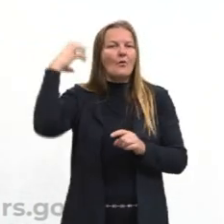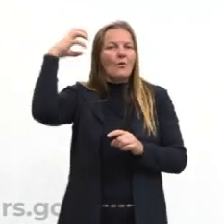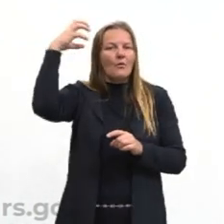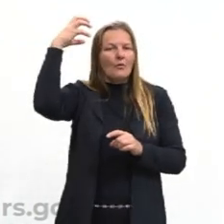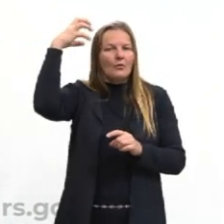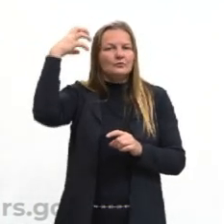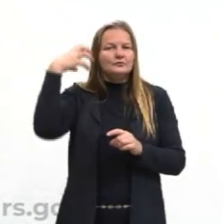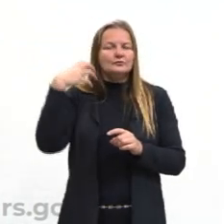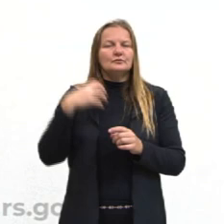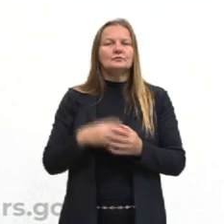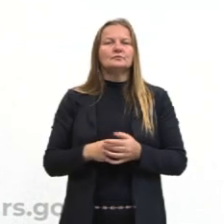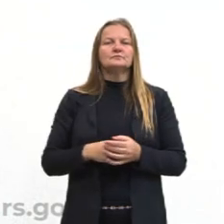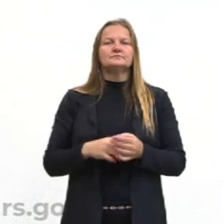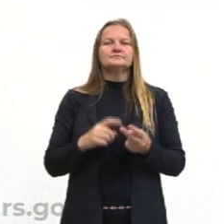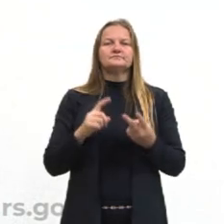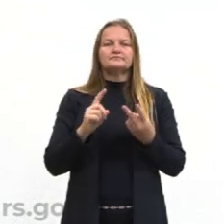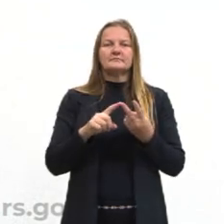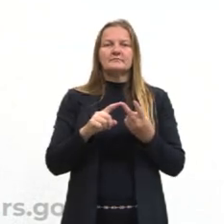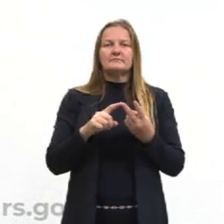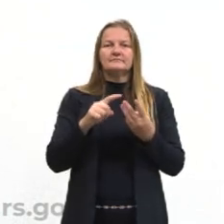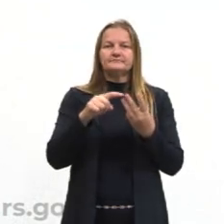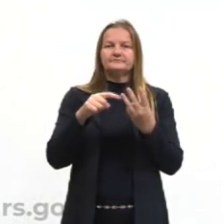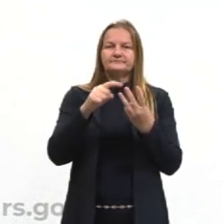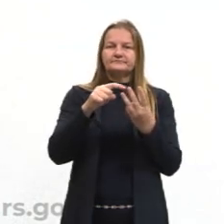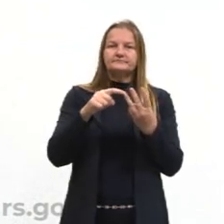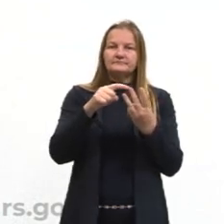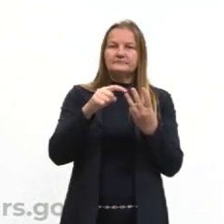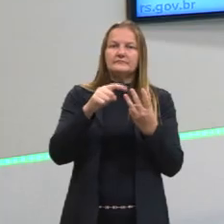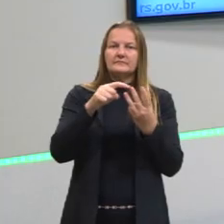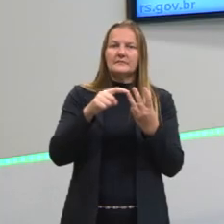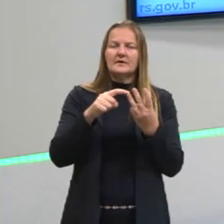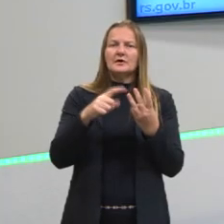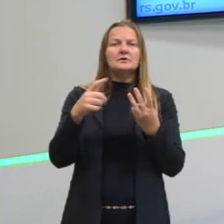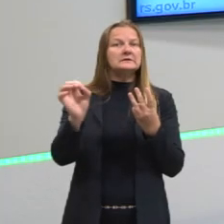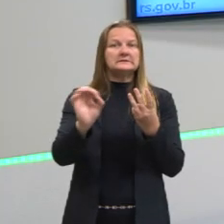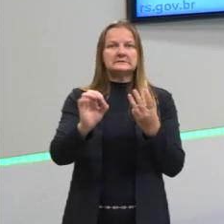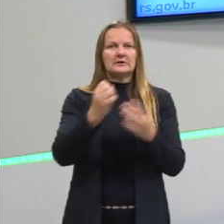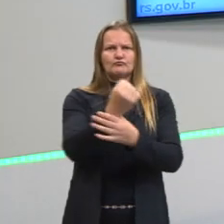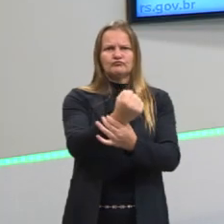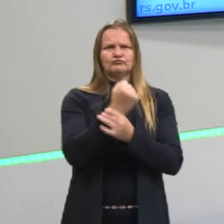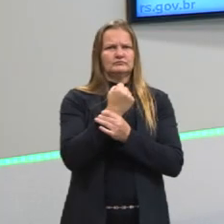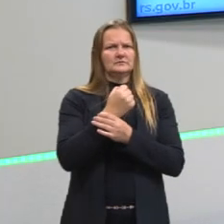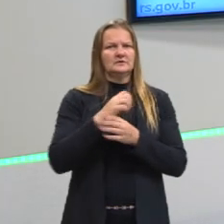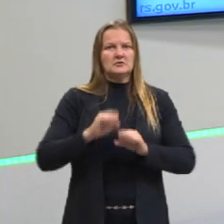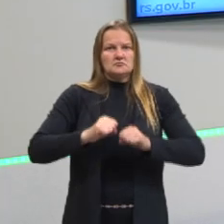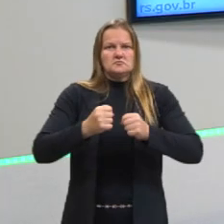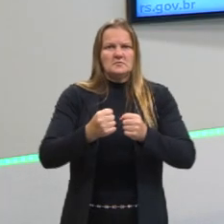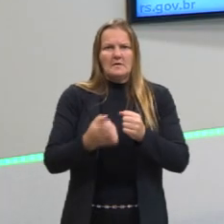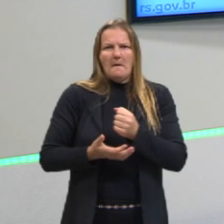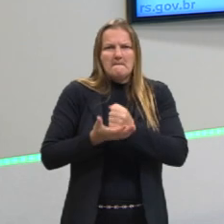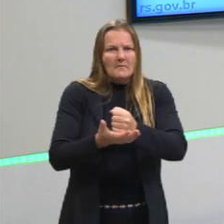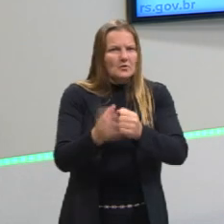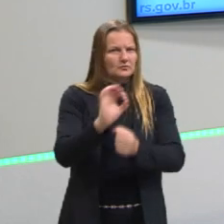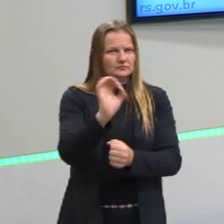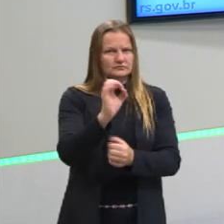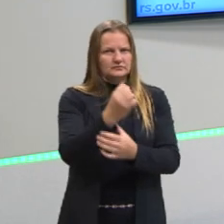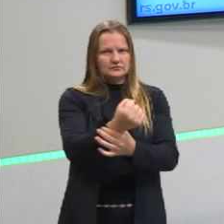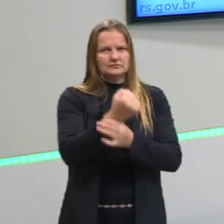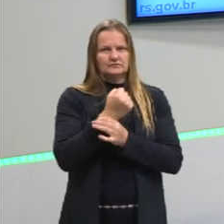Mas, esses dois últimos que eu falei, não vão defender o absolutismo tanto assim. O Locke, por exemplo,